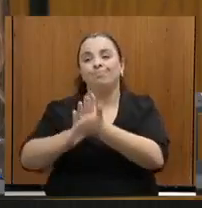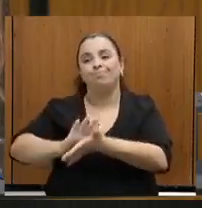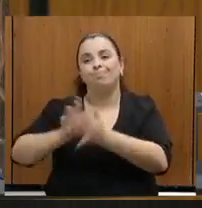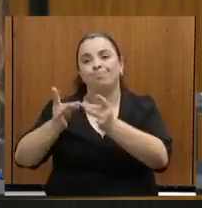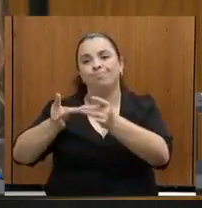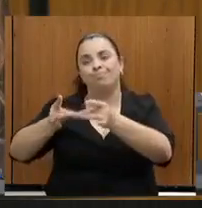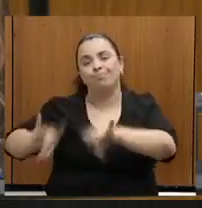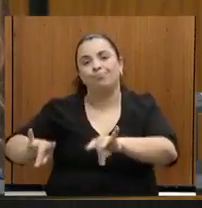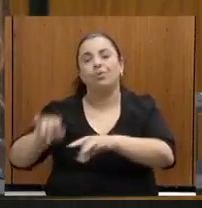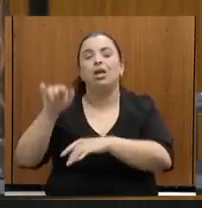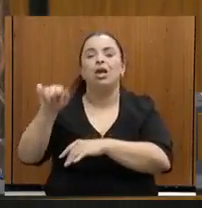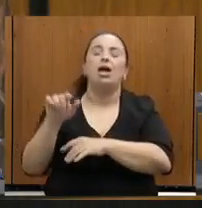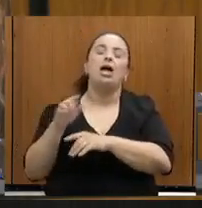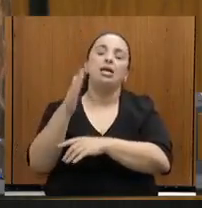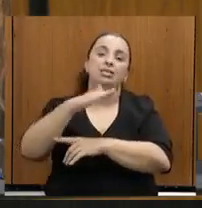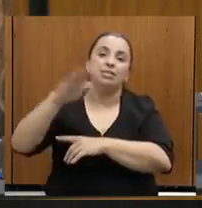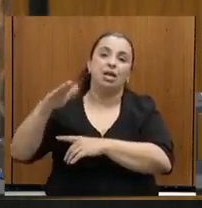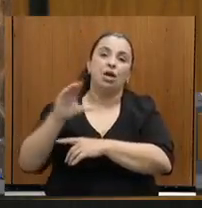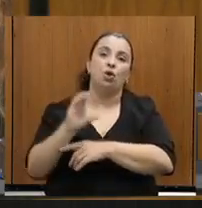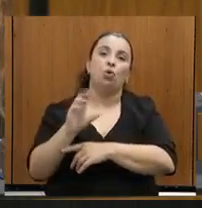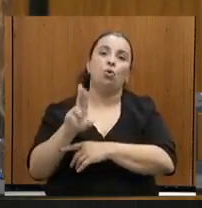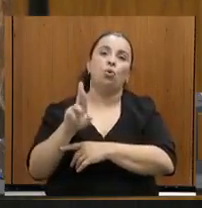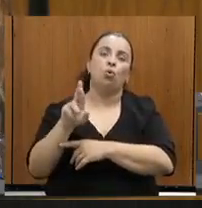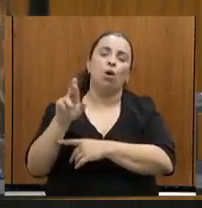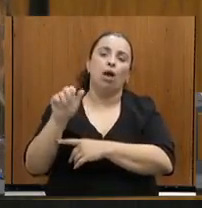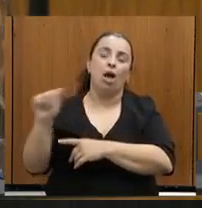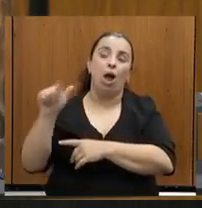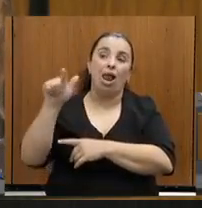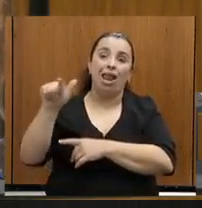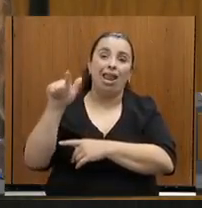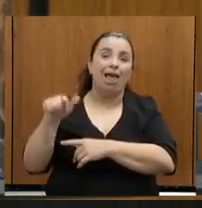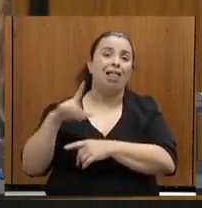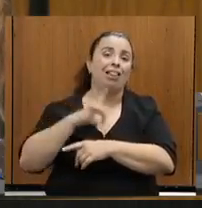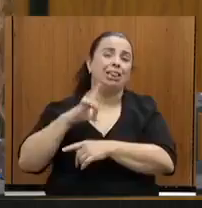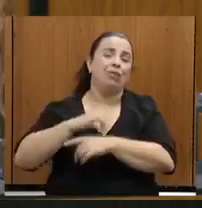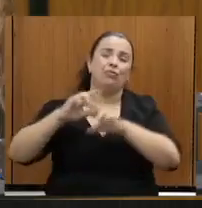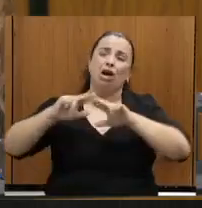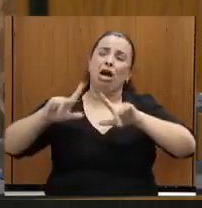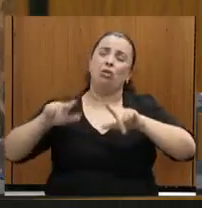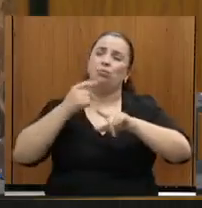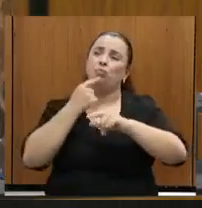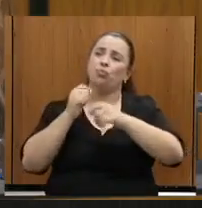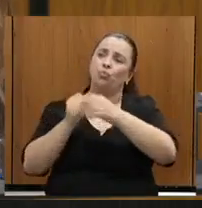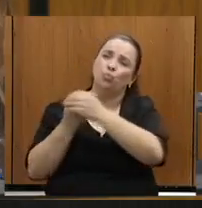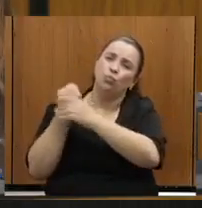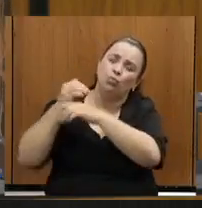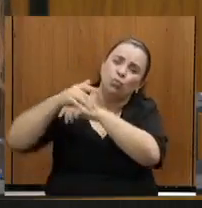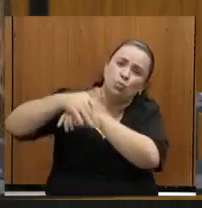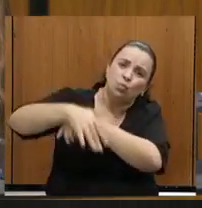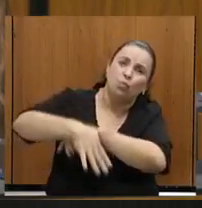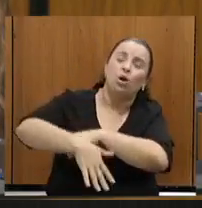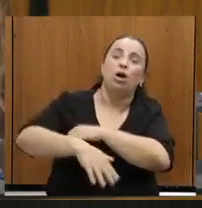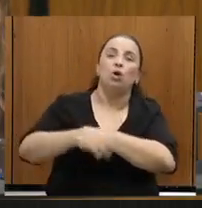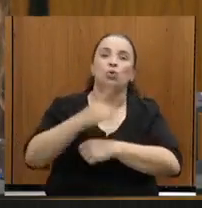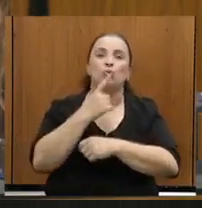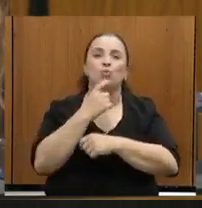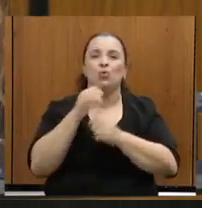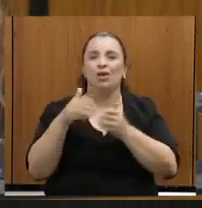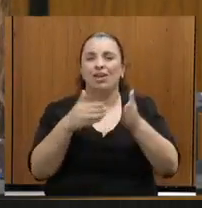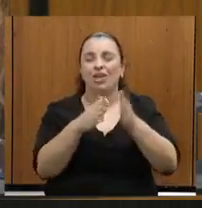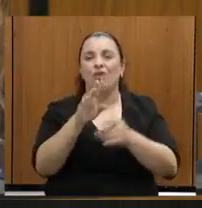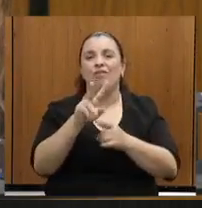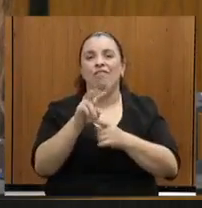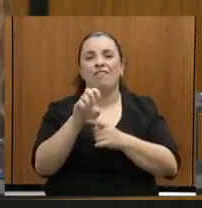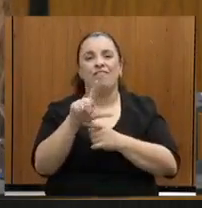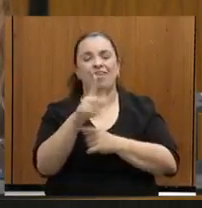A Serra, que é um berço de nascentes fundamentais das bacias do Rio das Velhas e para a Opeba, recarga do